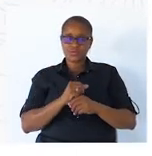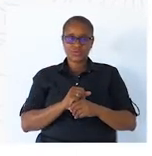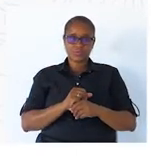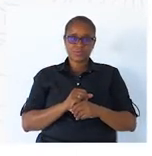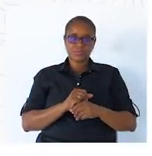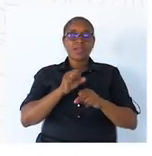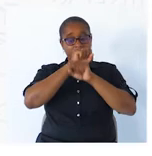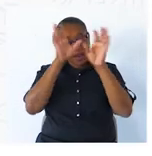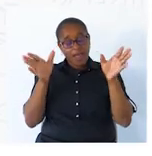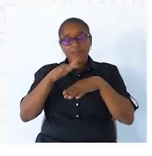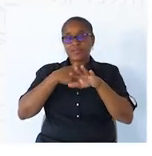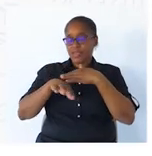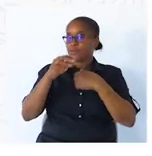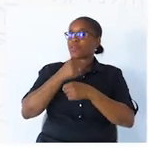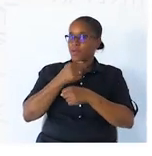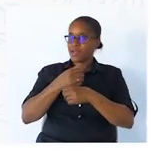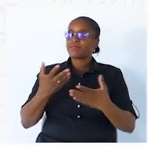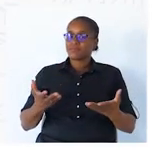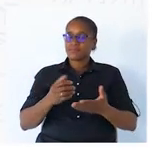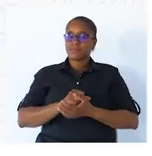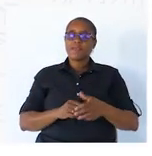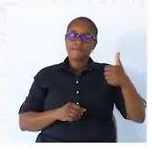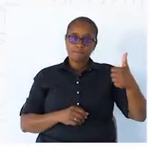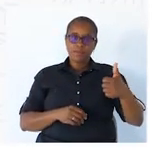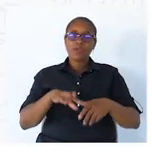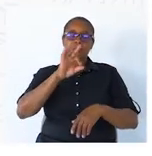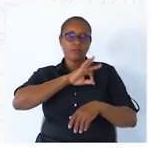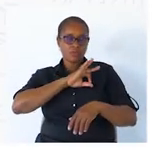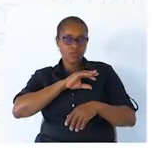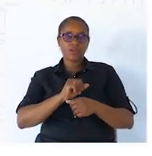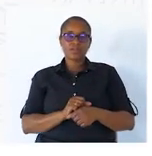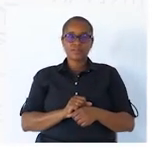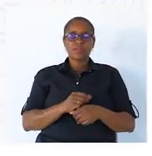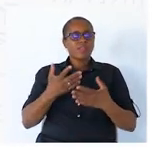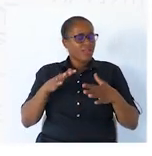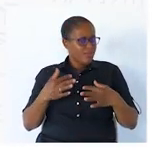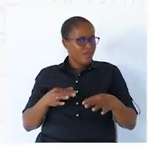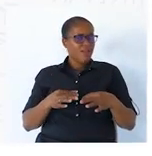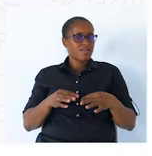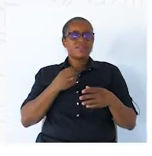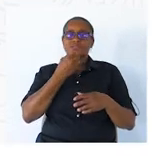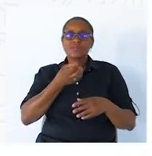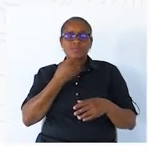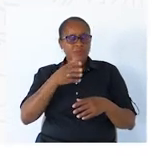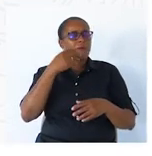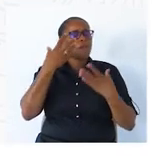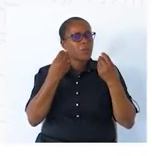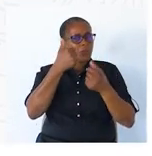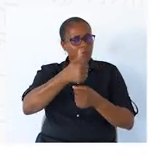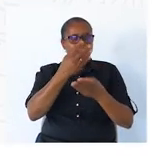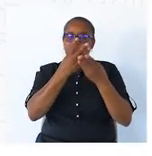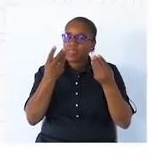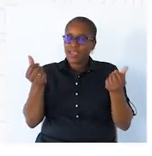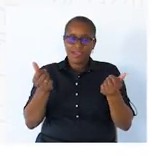Claro. Fizeram o trabalho. B. O professor. Naturalmente. Explicou muito bem a